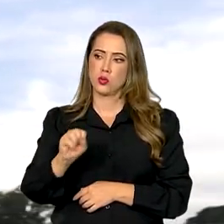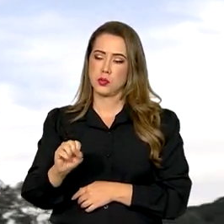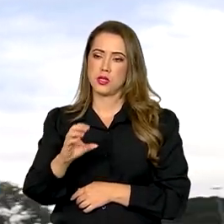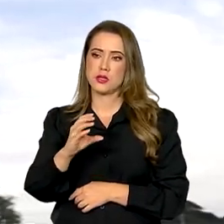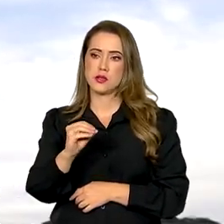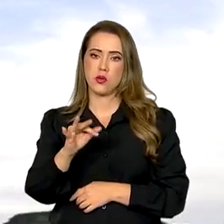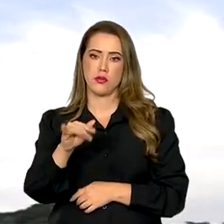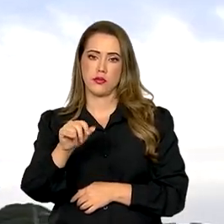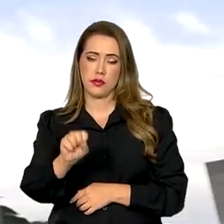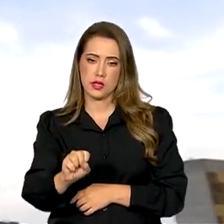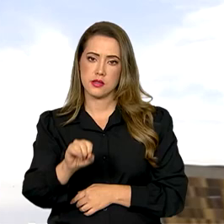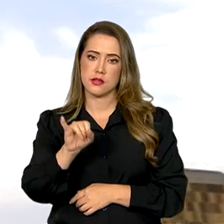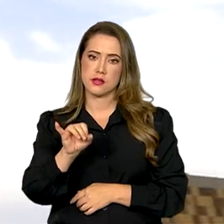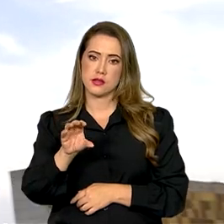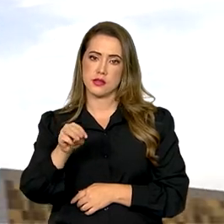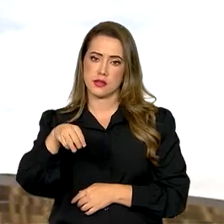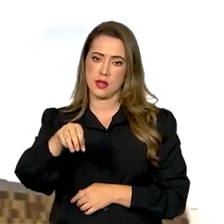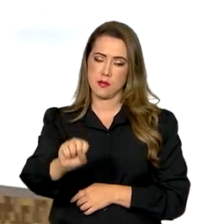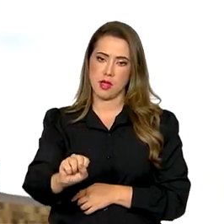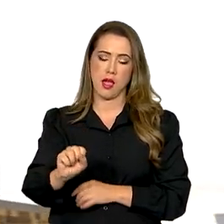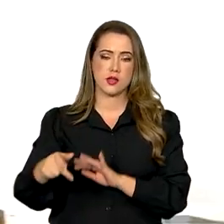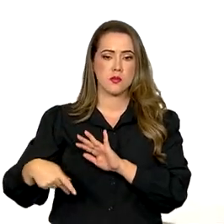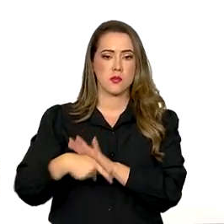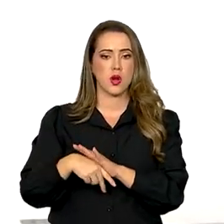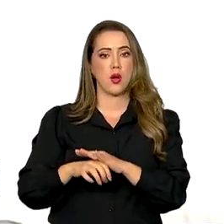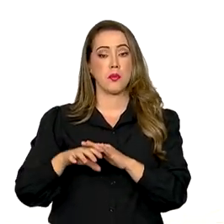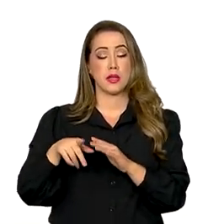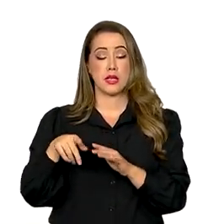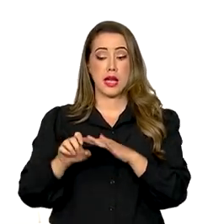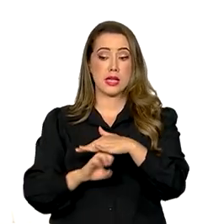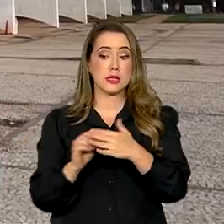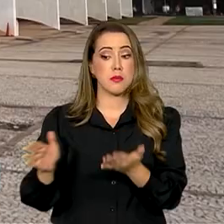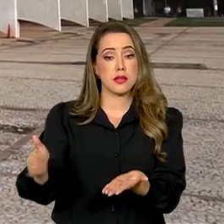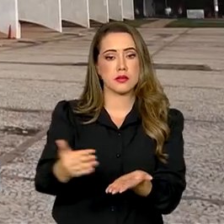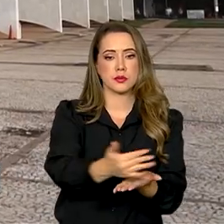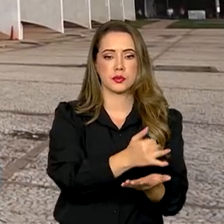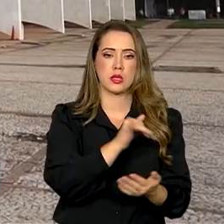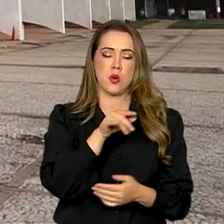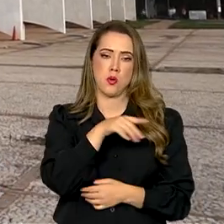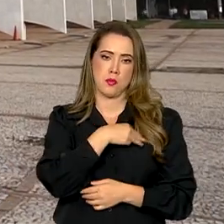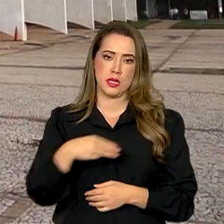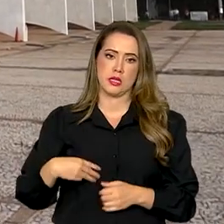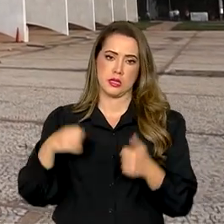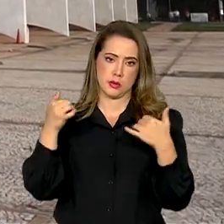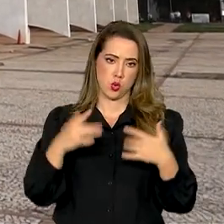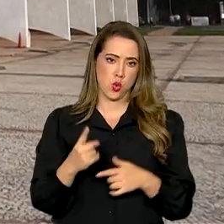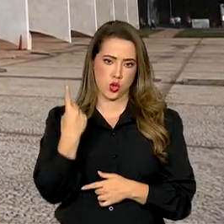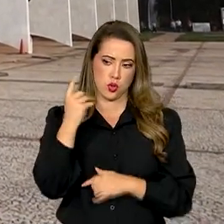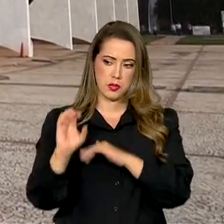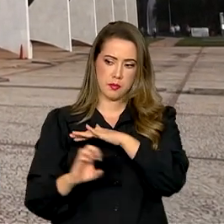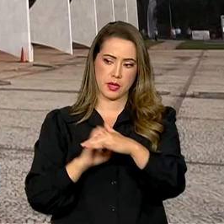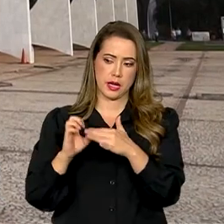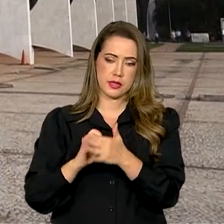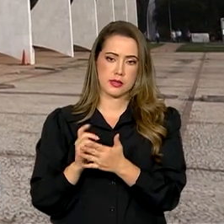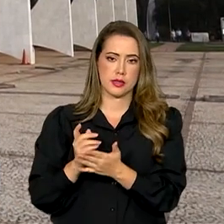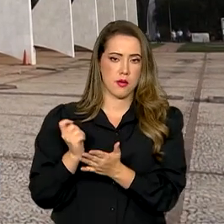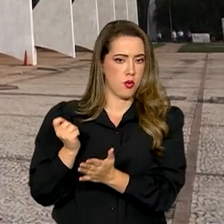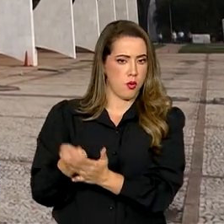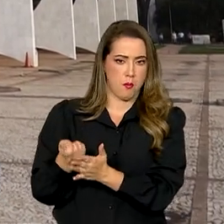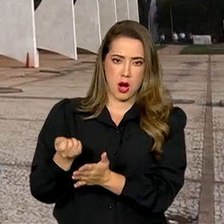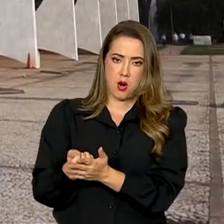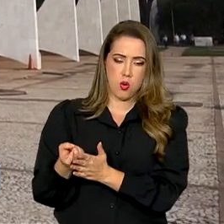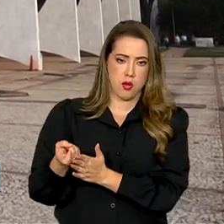ICMS, recolhidos pelas empresas. O ministro deu um exemplo. Disse que uma só empresa deixou de pagar